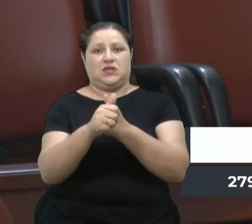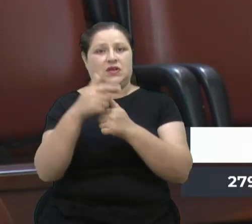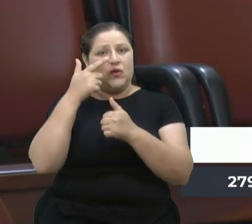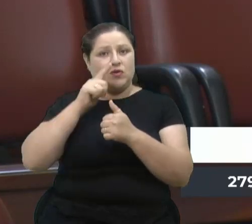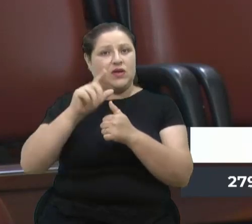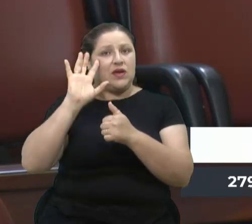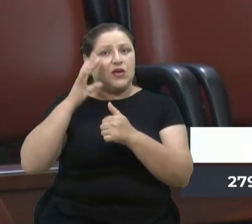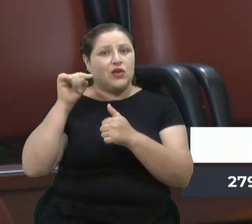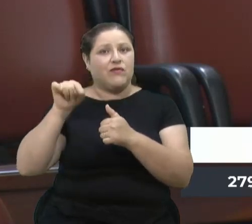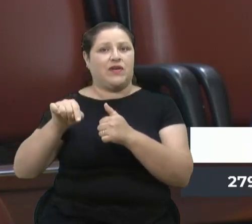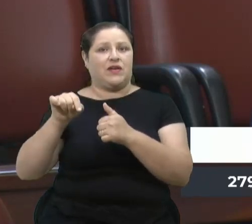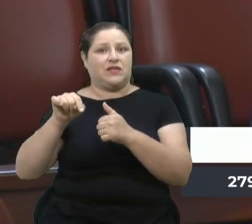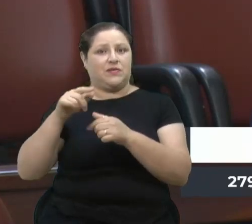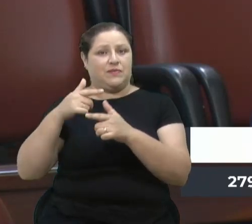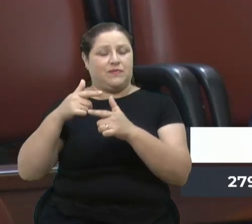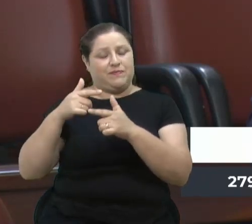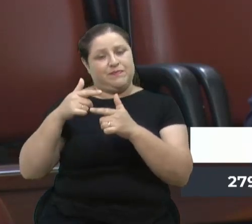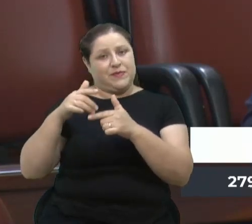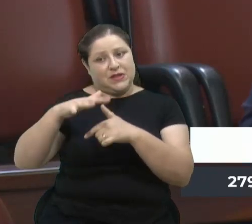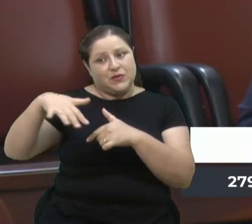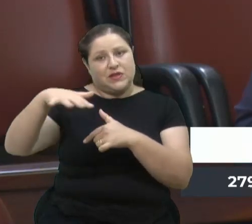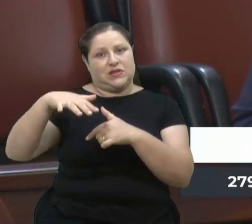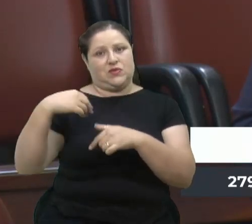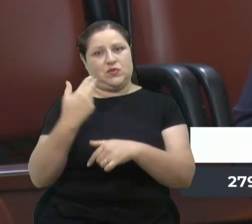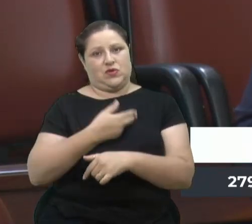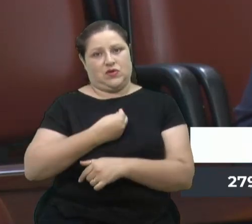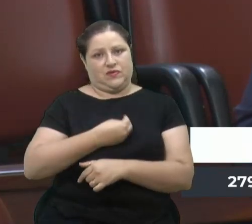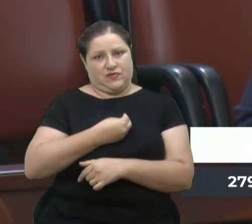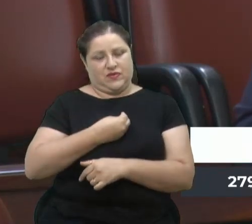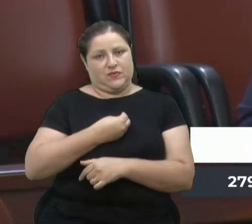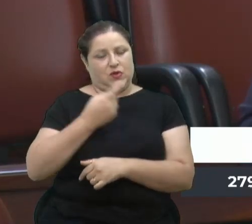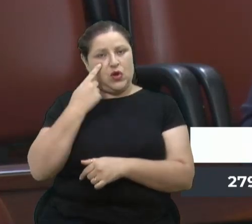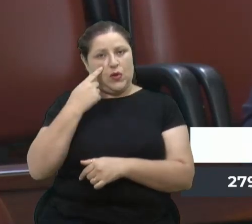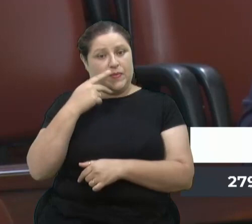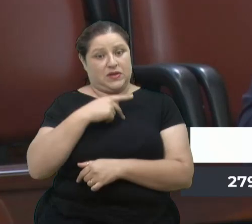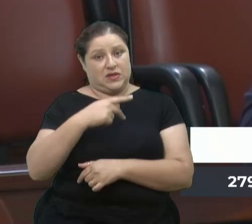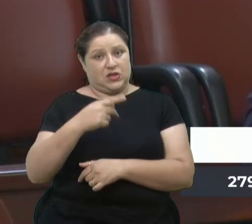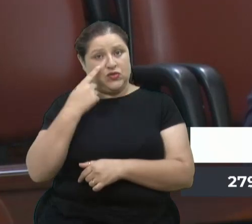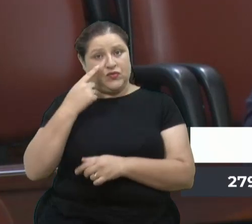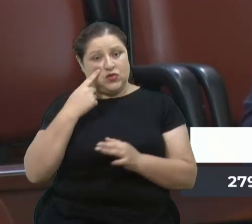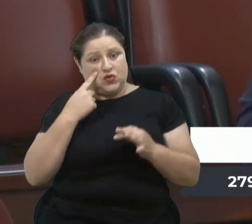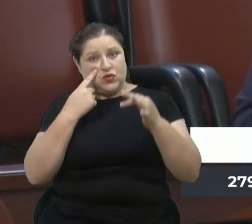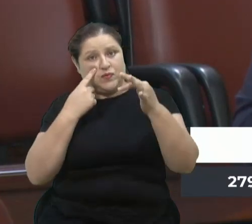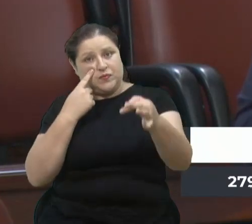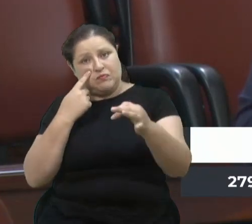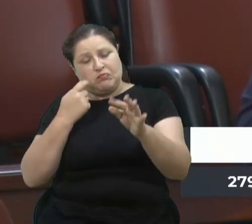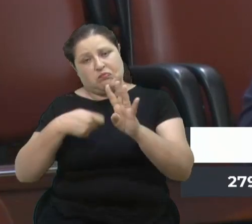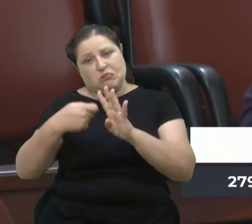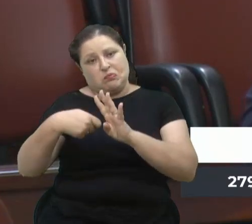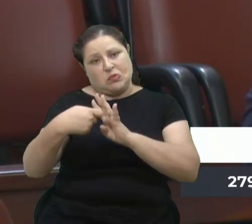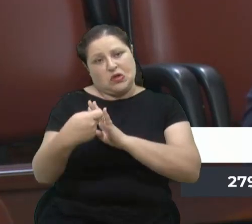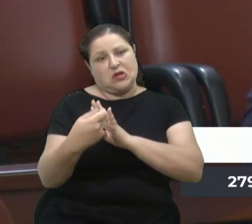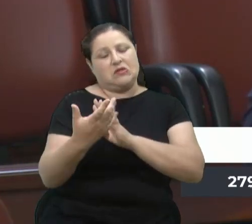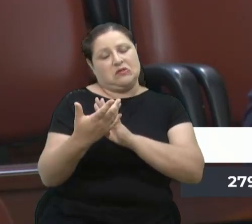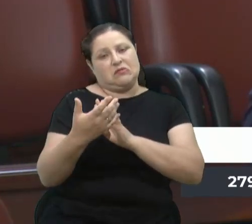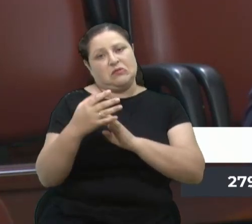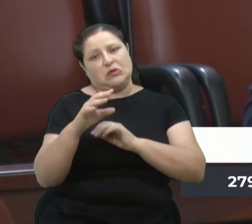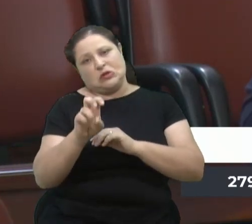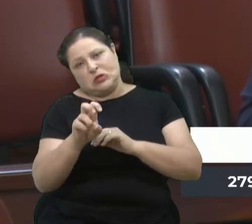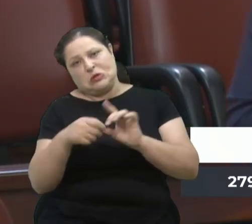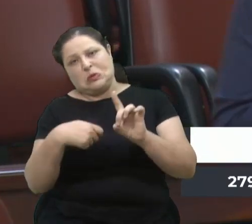presidente, logo, daqui uns quatro, cinco meses, nós teremos novamente a situação do encerramento dos leitos do Hospital Pompeia.